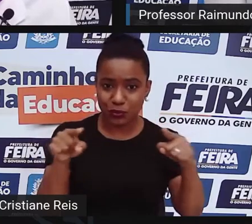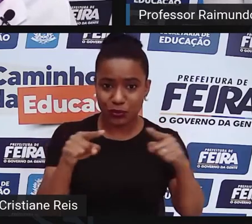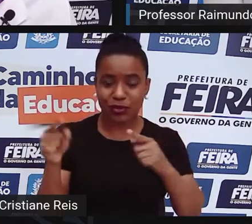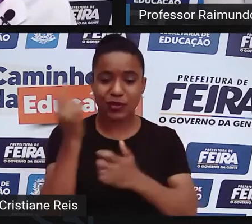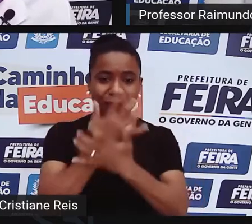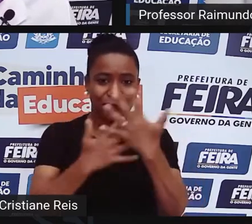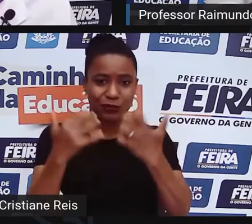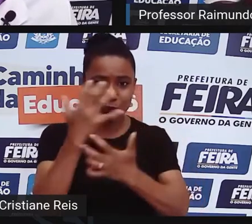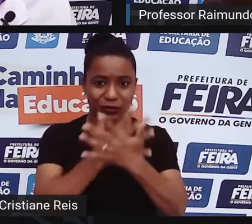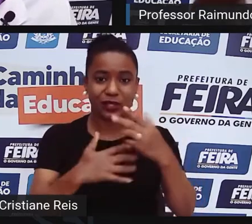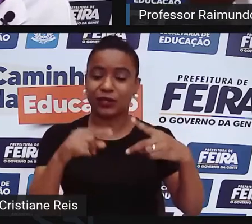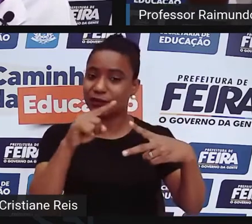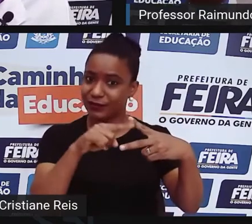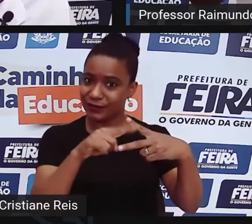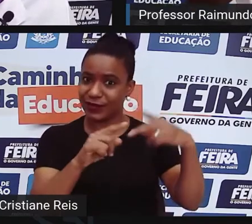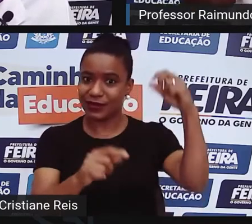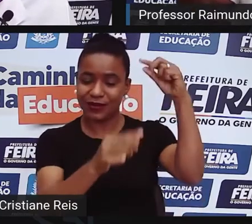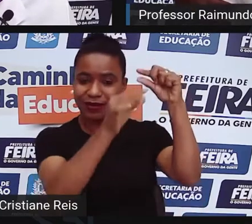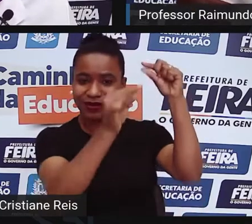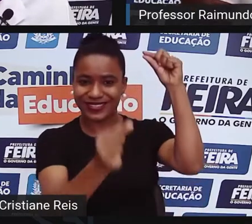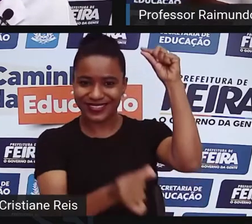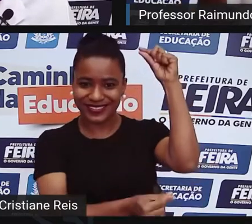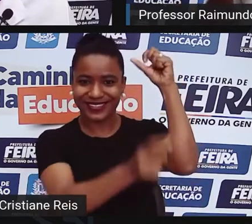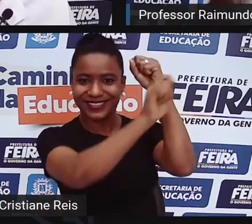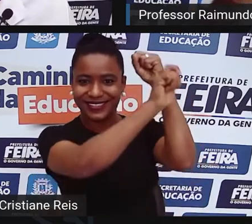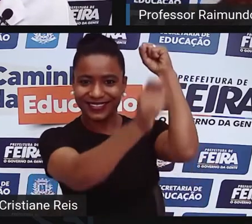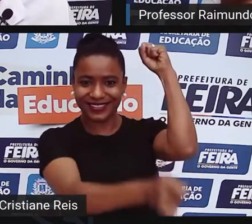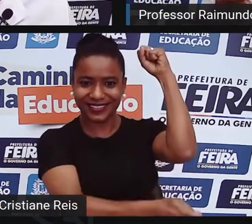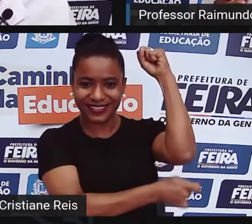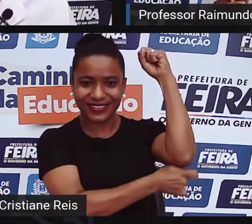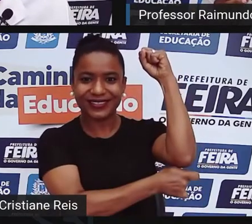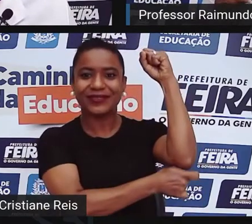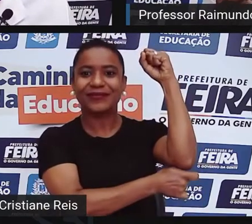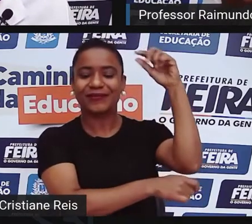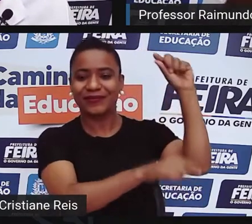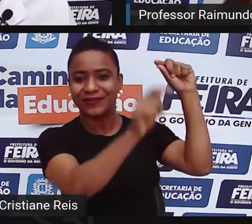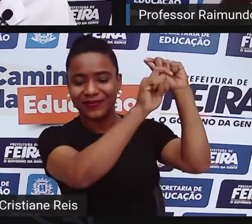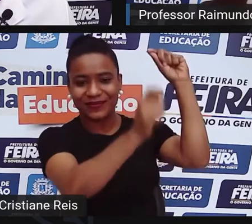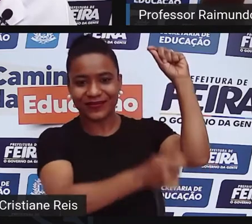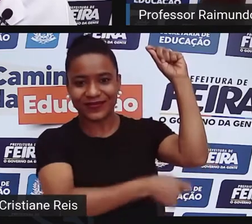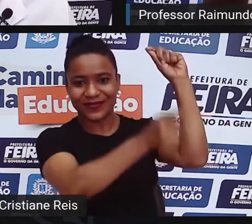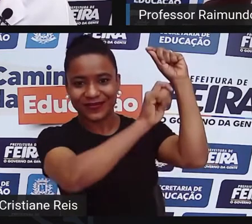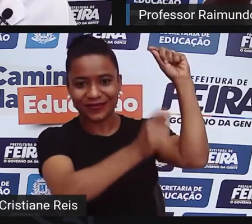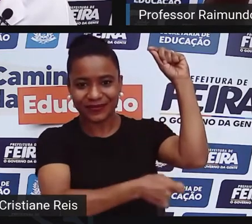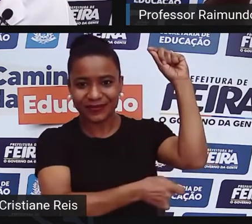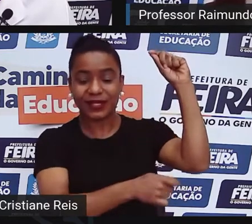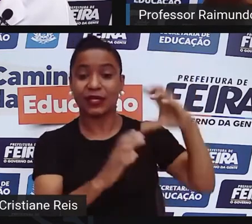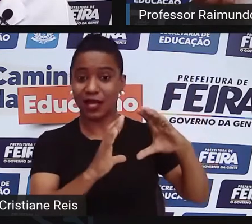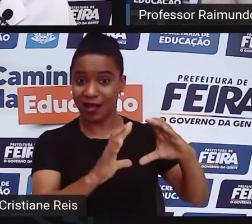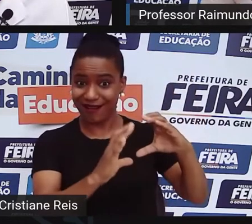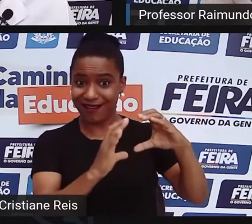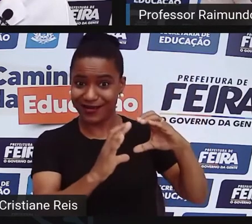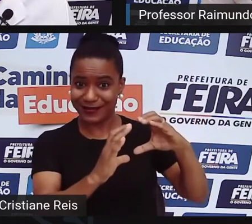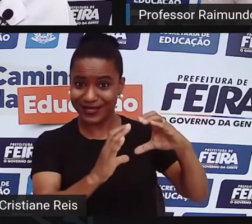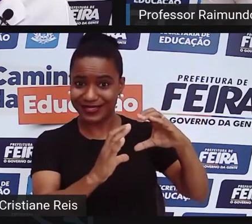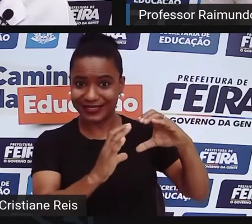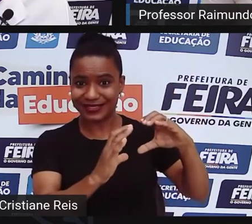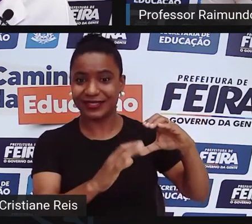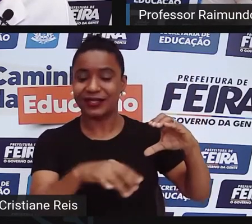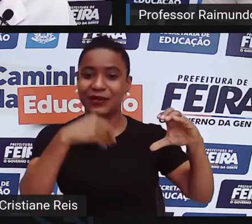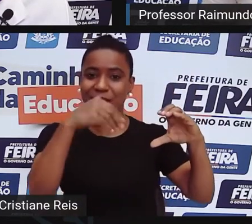Certo? Aqui o berimbau, pessoal. Certo? A gente tem a cabaça, a biriba, que é a madeira que